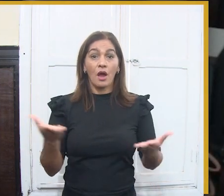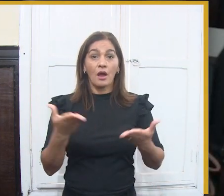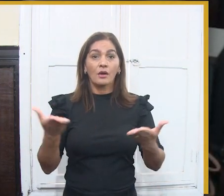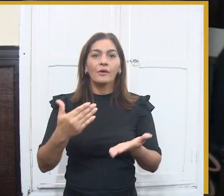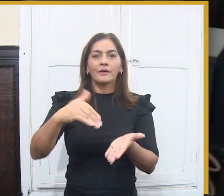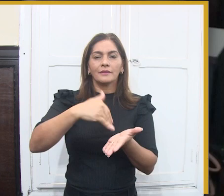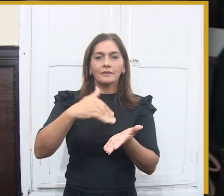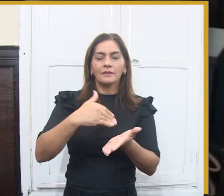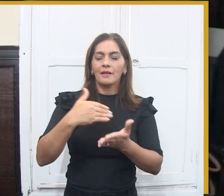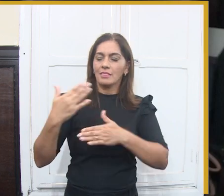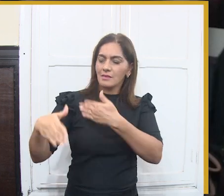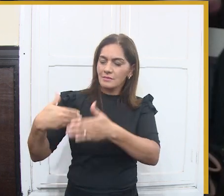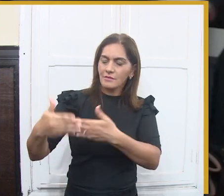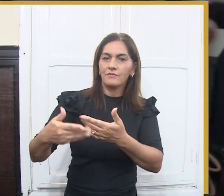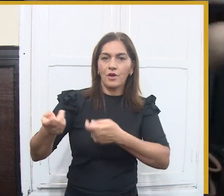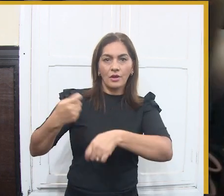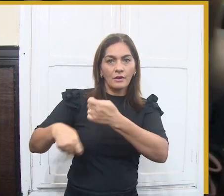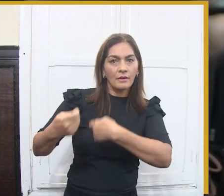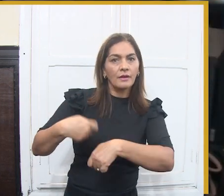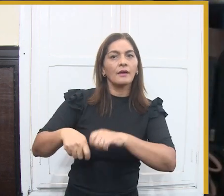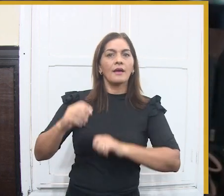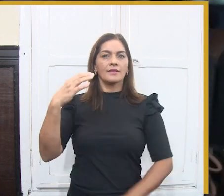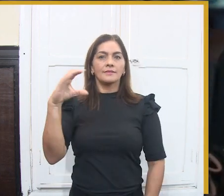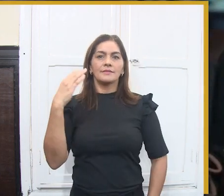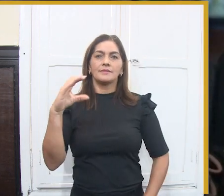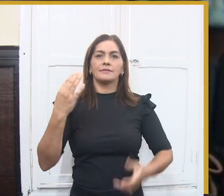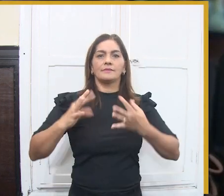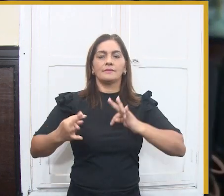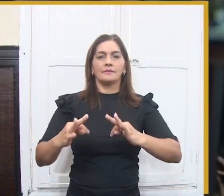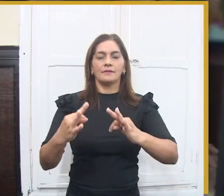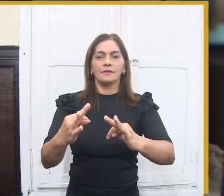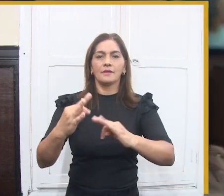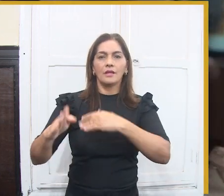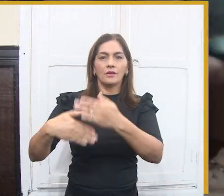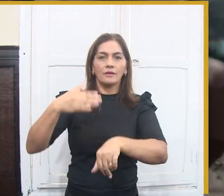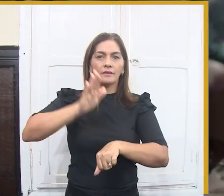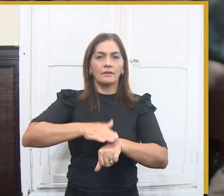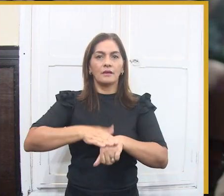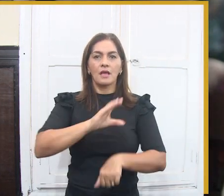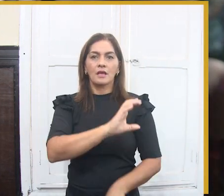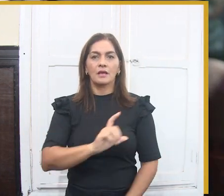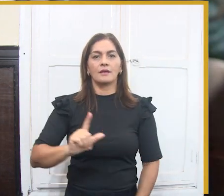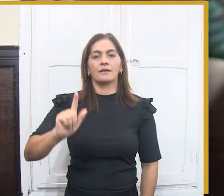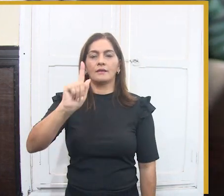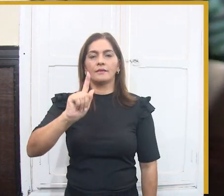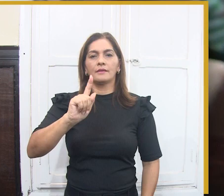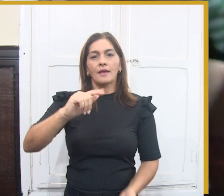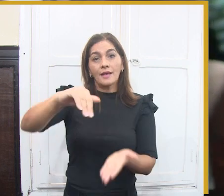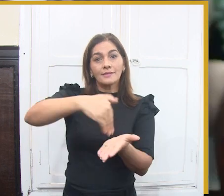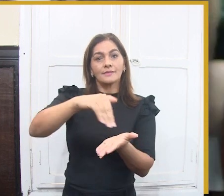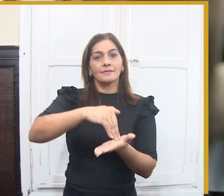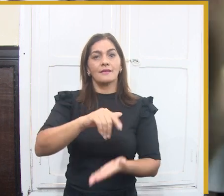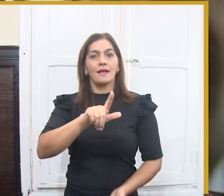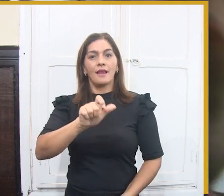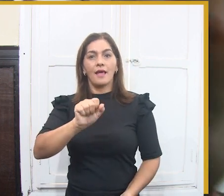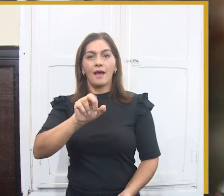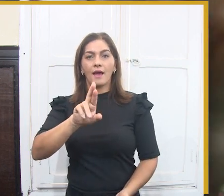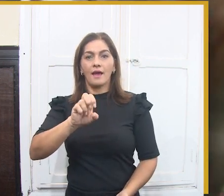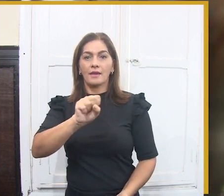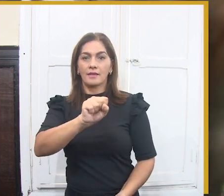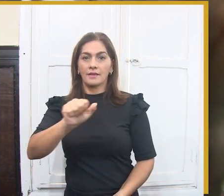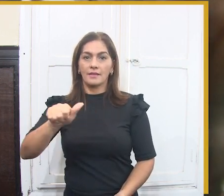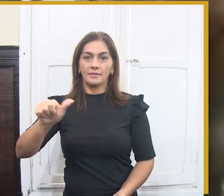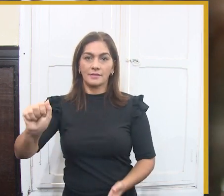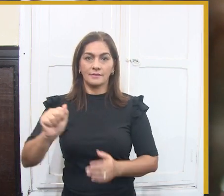Maravilha. E colocando as palavras da nossa secretária, secretária de Cultura do município, Gisele Sampaio. Vamos